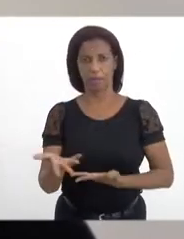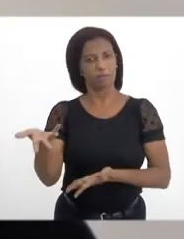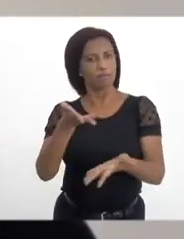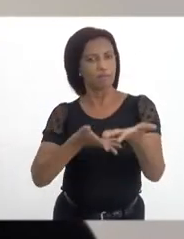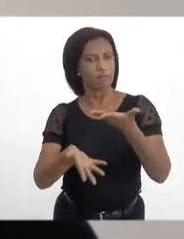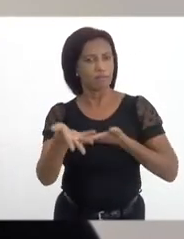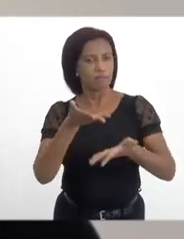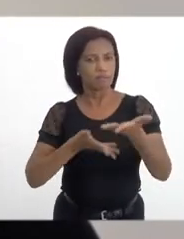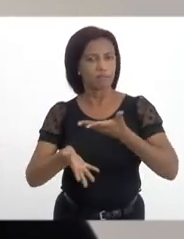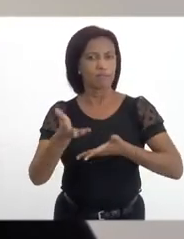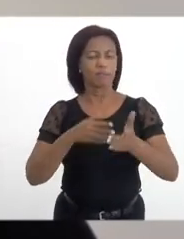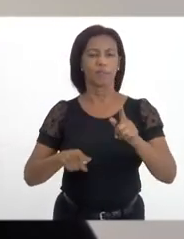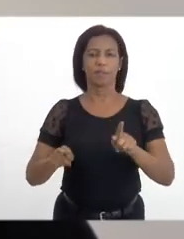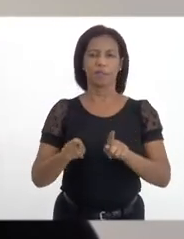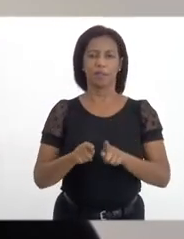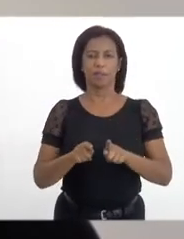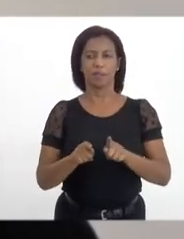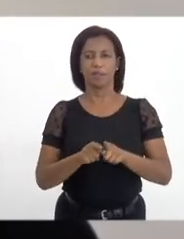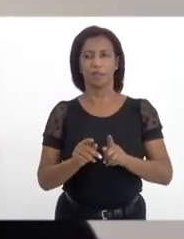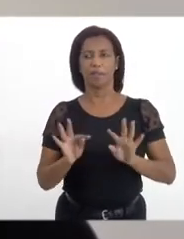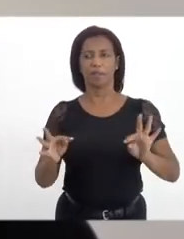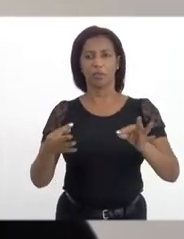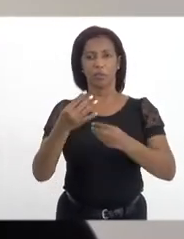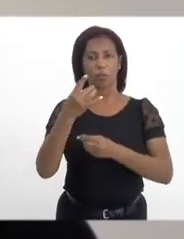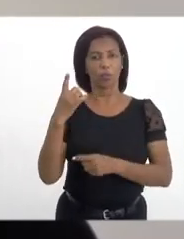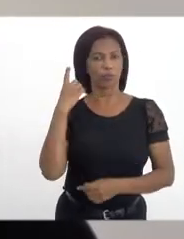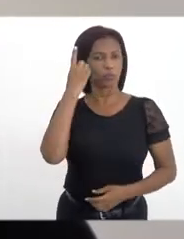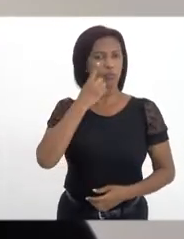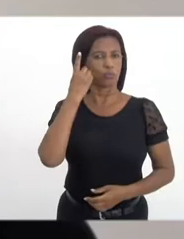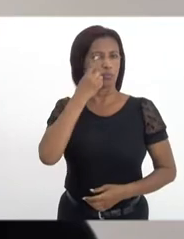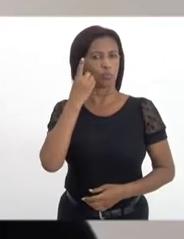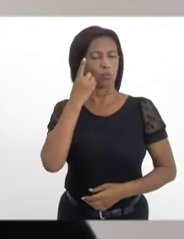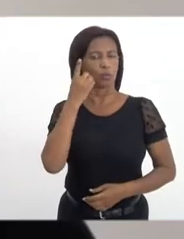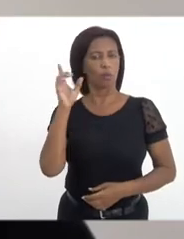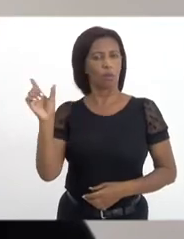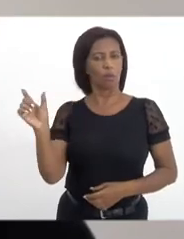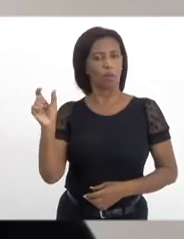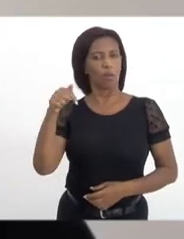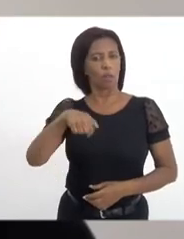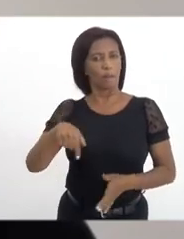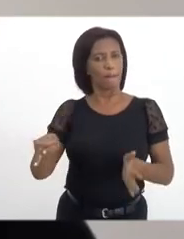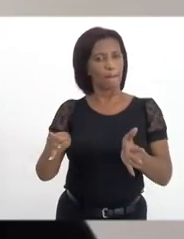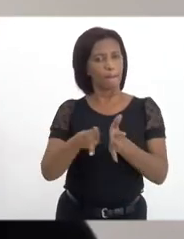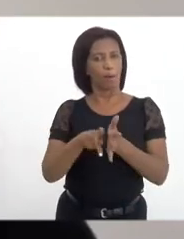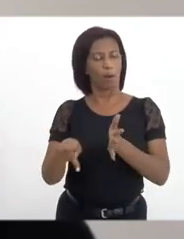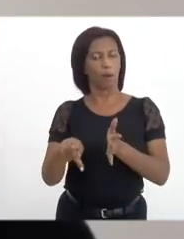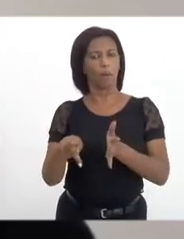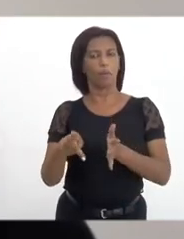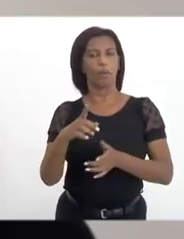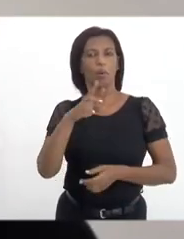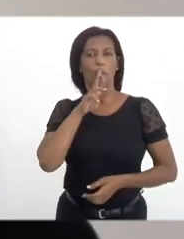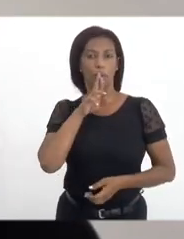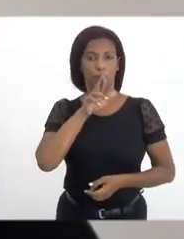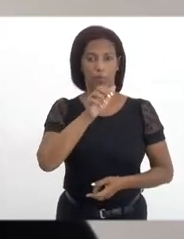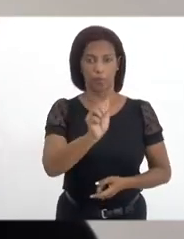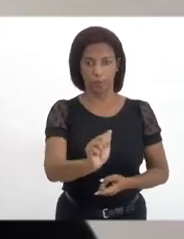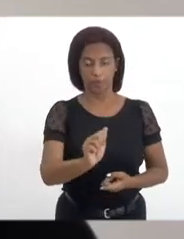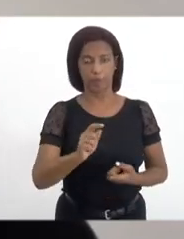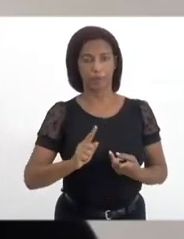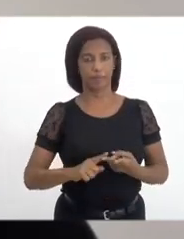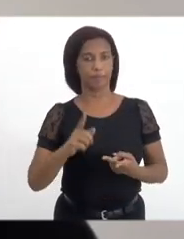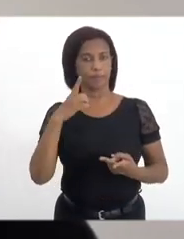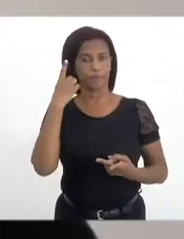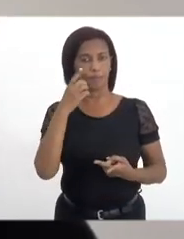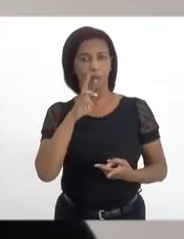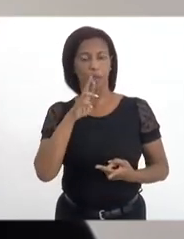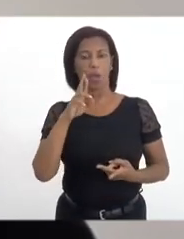participação e também todos os deputados que compõem esta comissão, o deputado Rodrigo Amorim, a